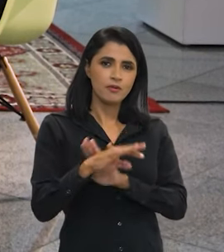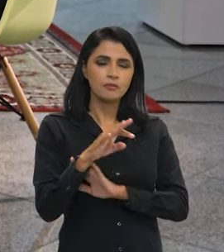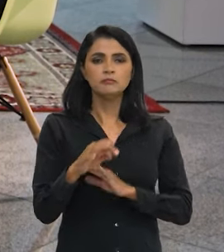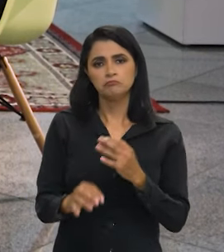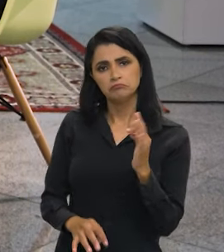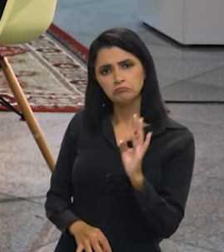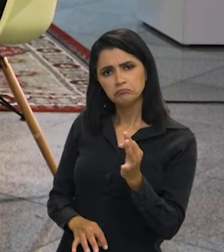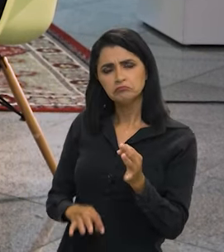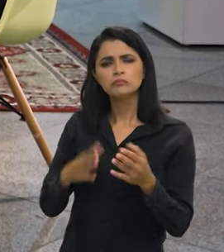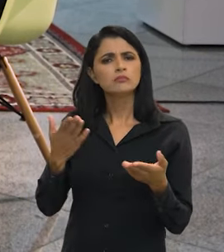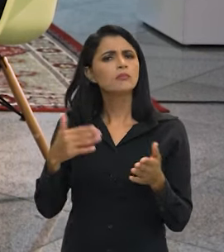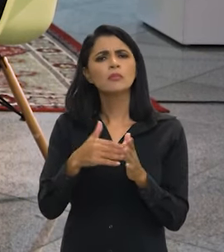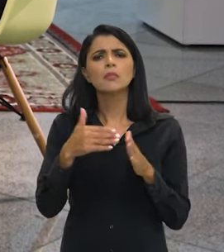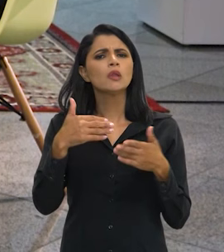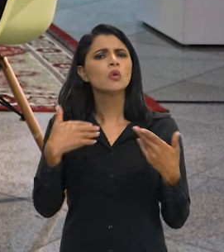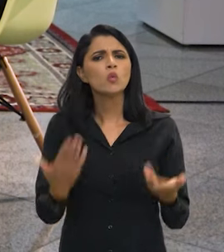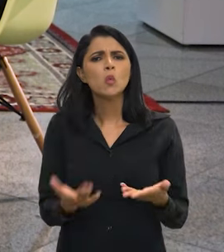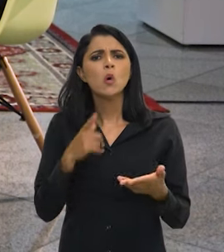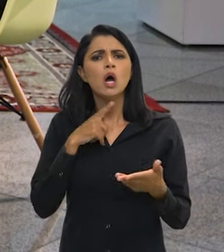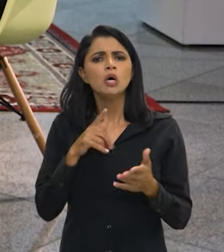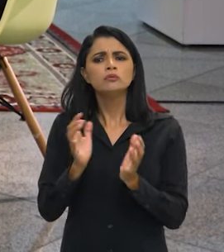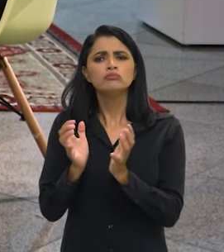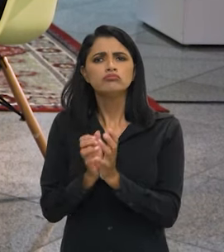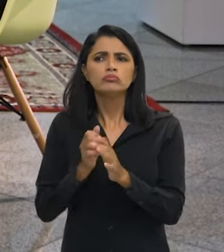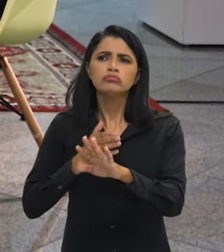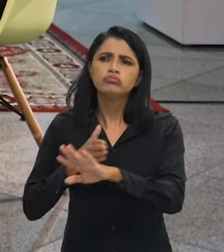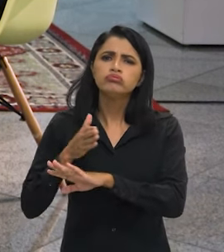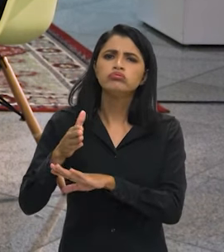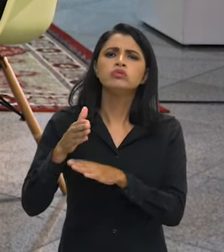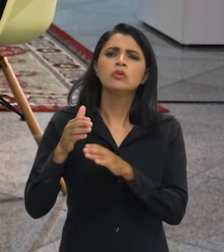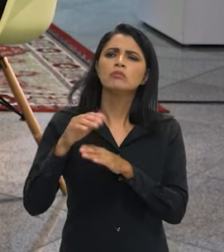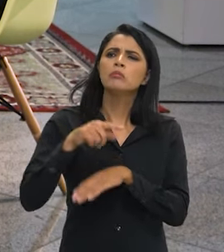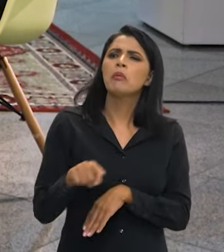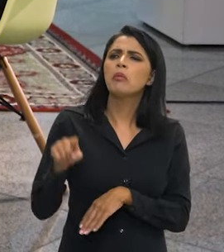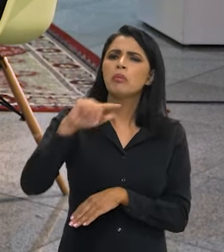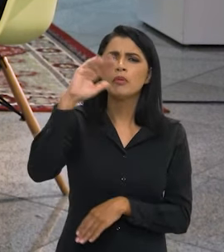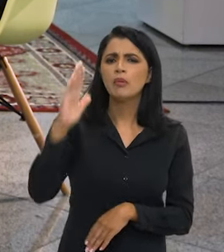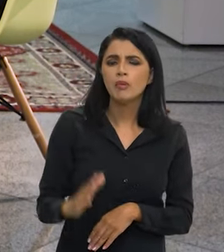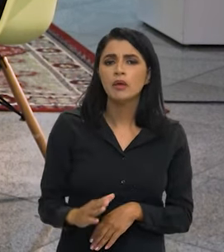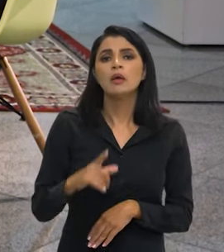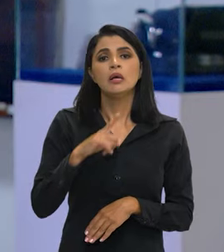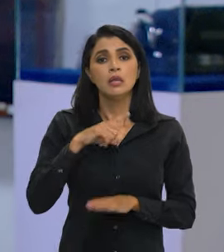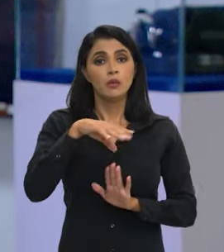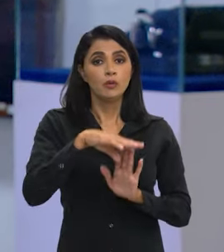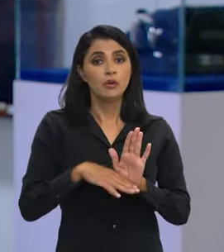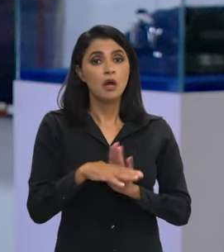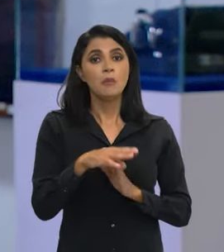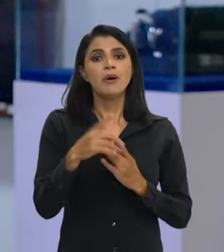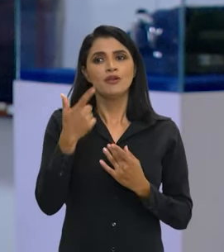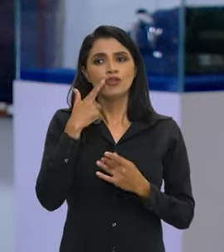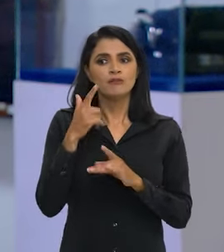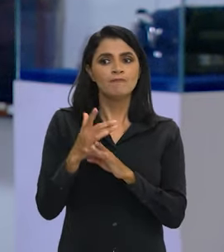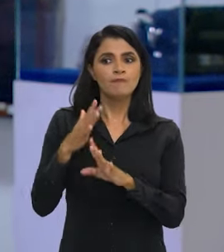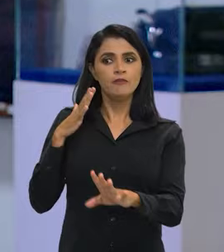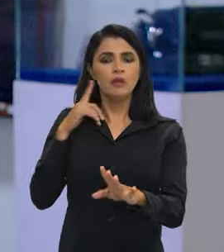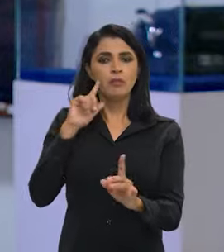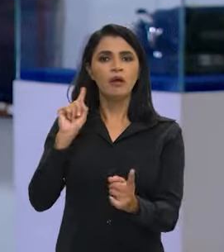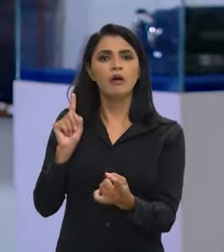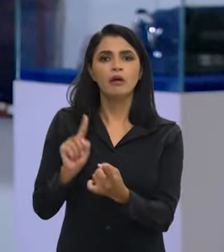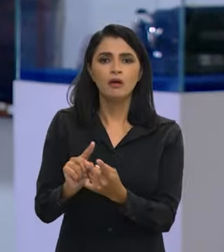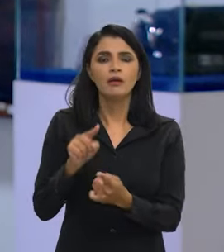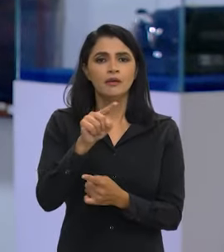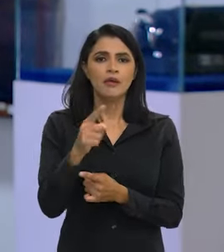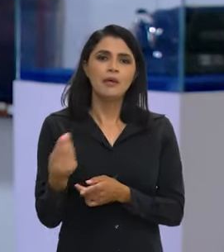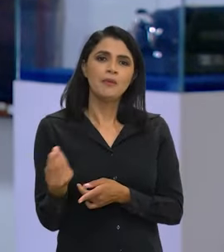delas, né? Exato. Até quando a gente deve ter esses mutirões país afora? É. Nós temos um programa de enfrentamento à fila que acaba dando um adicional ao